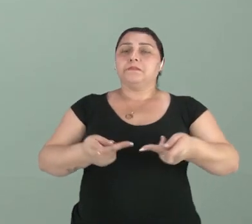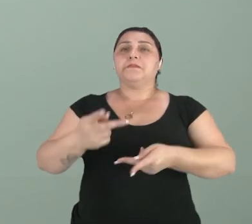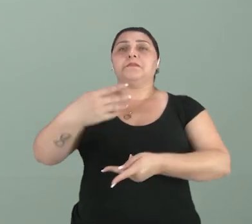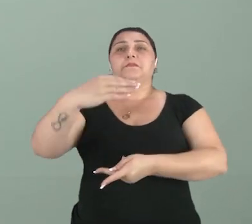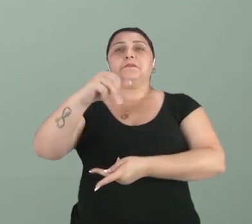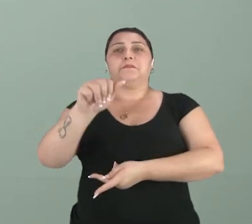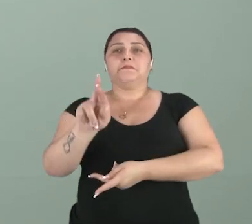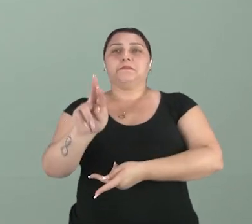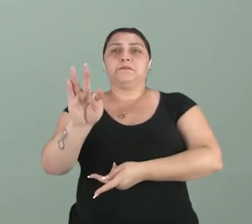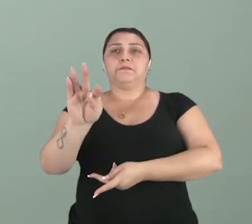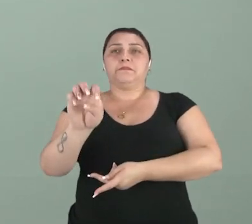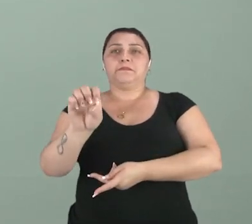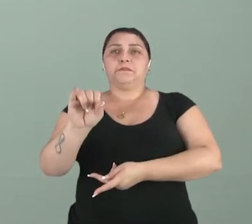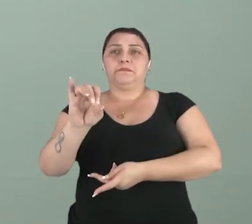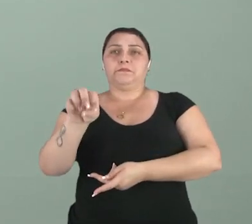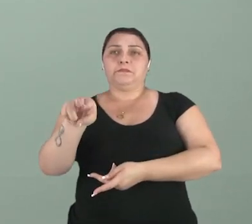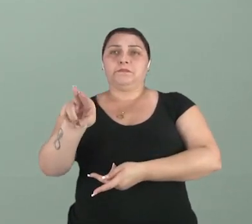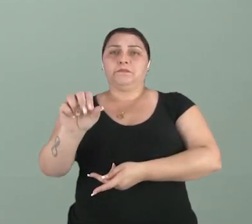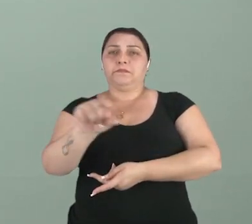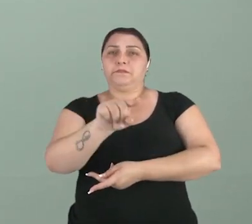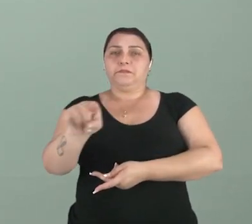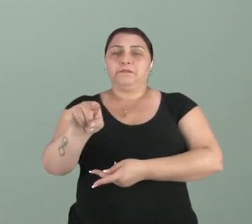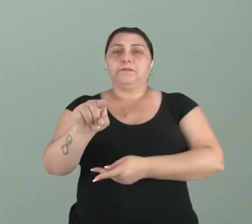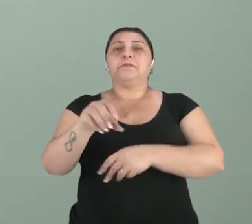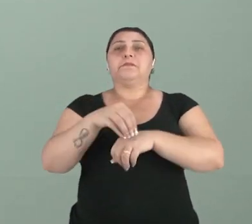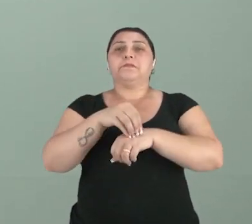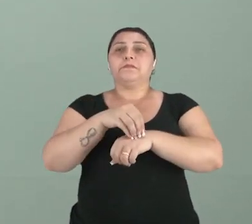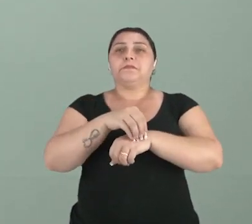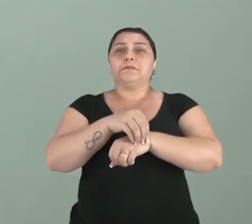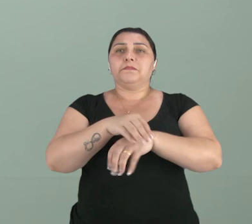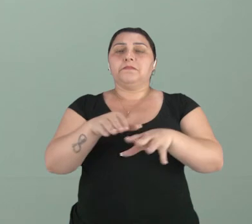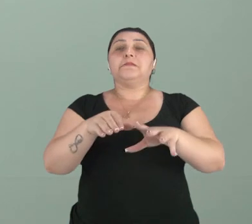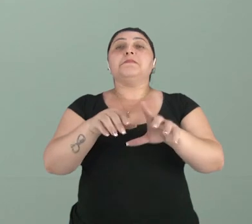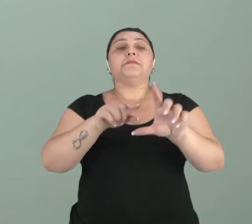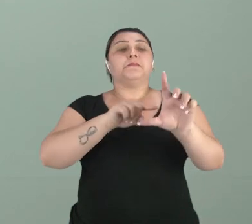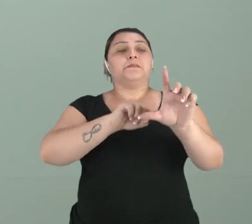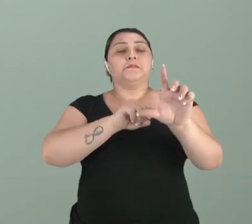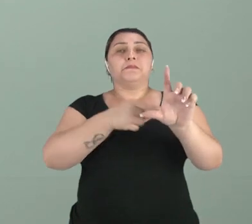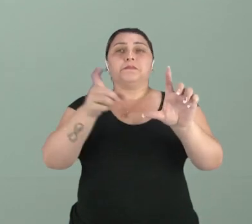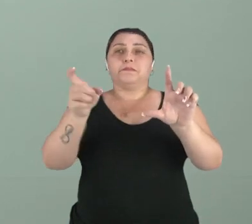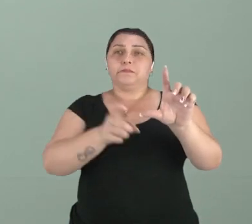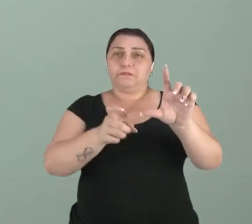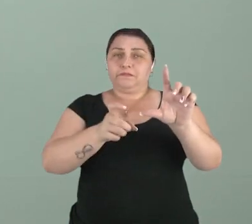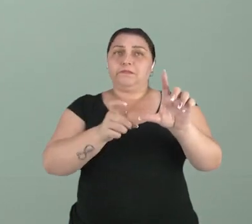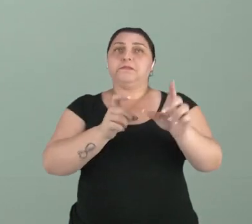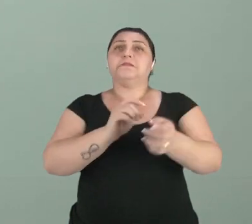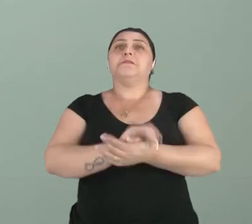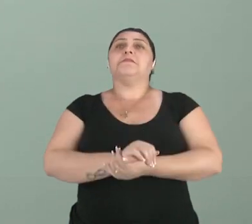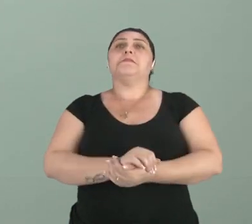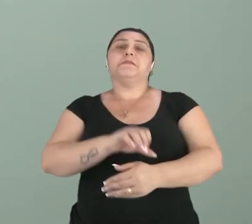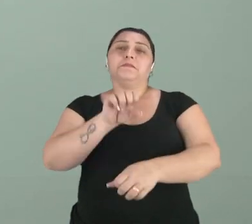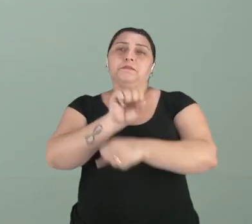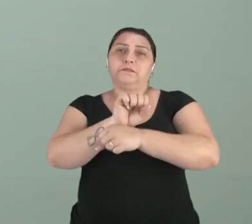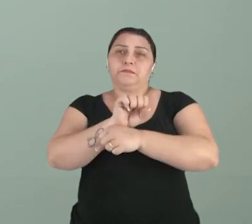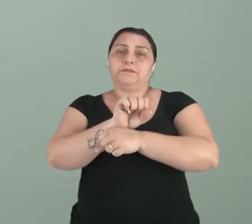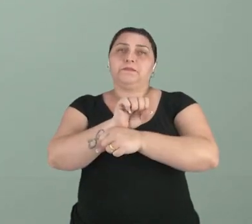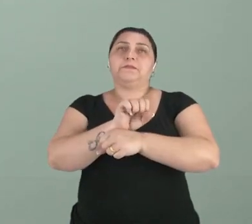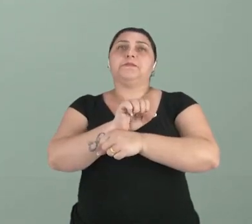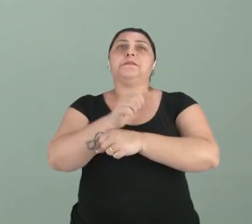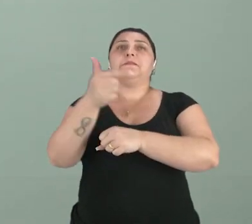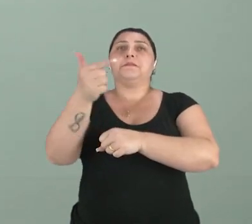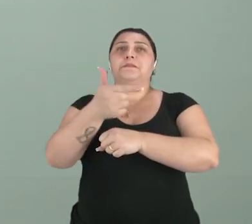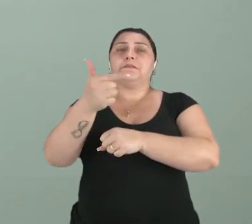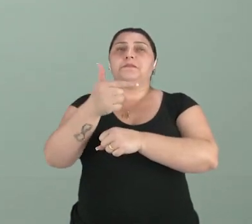Daí, vale vocês distribuírem no eixo do x os valores em x desse intervalo,